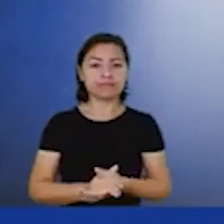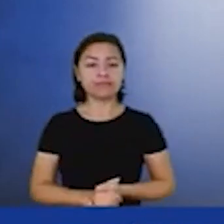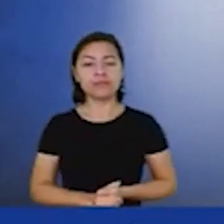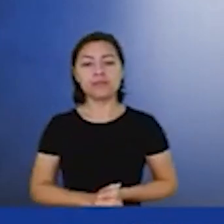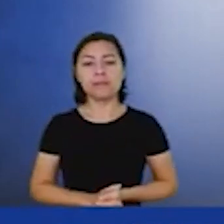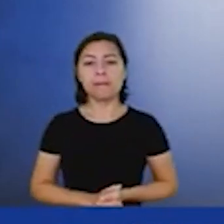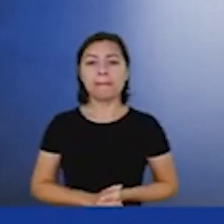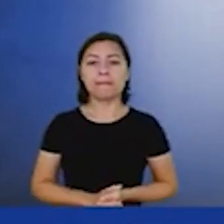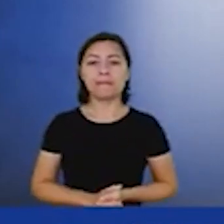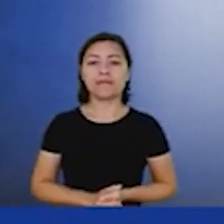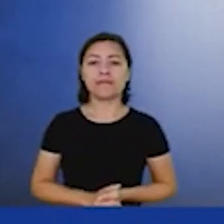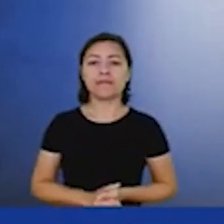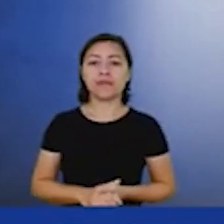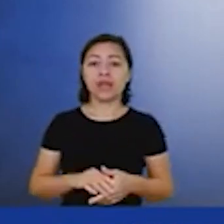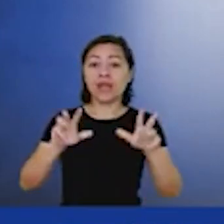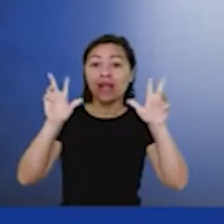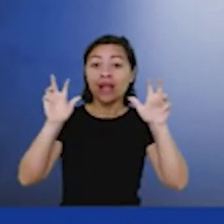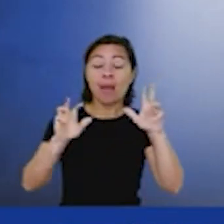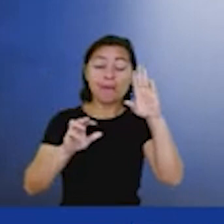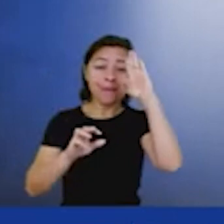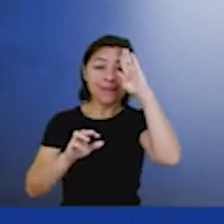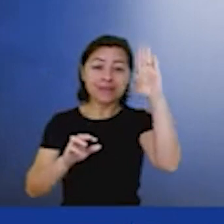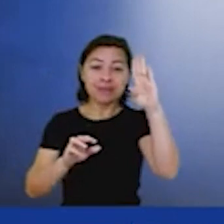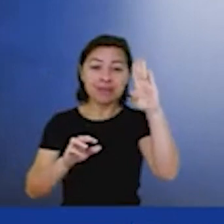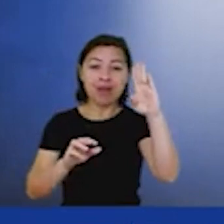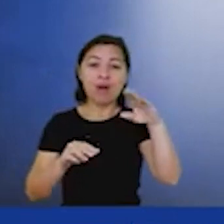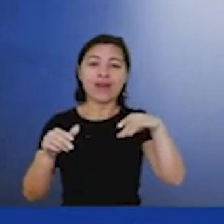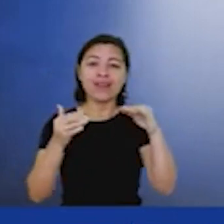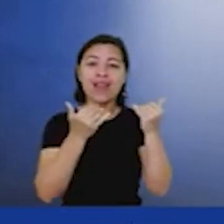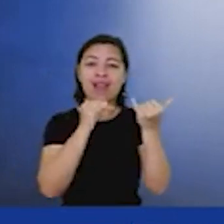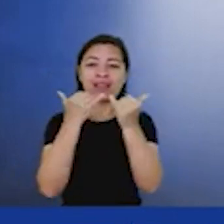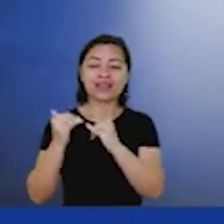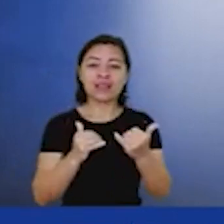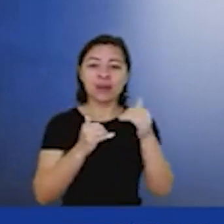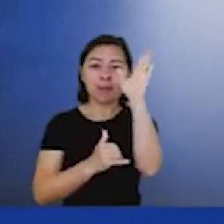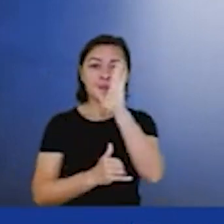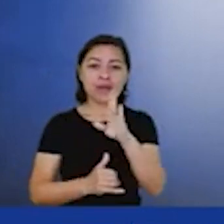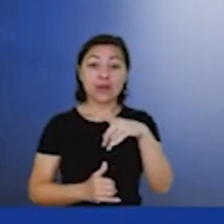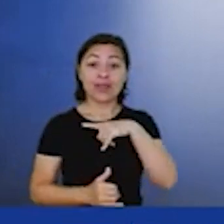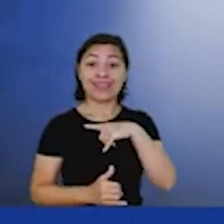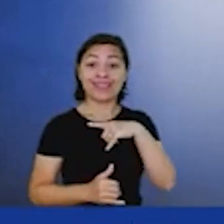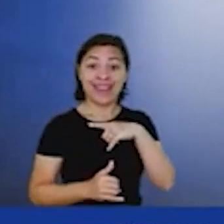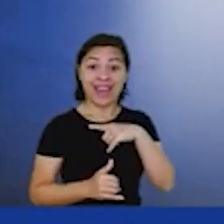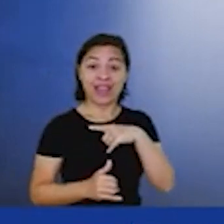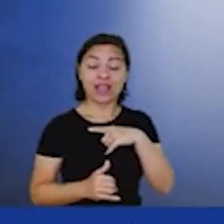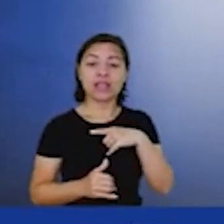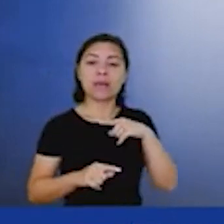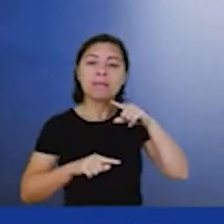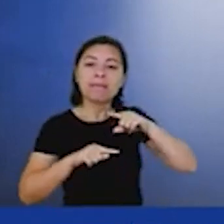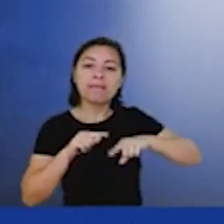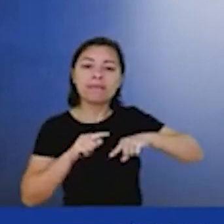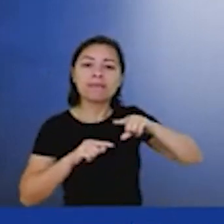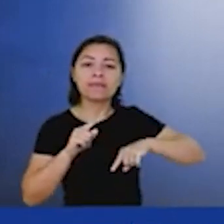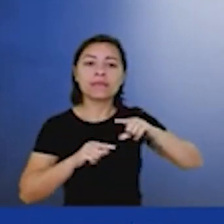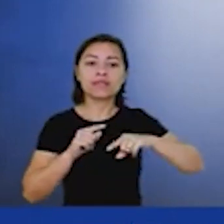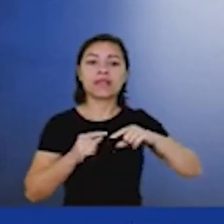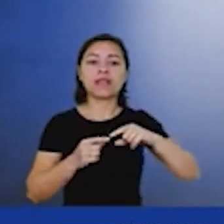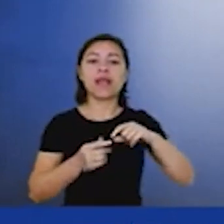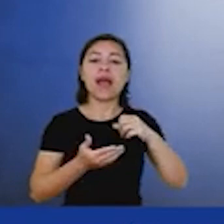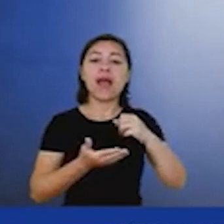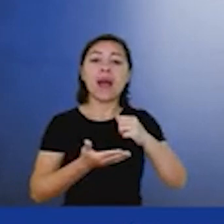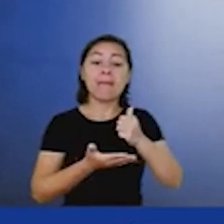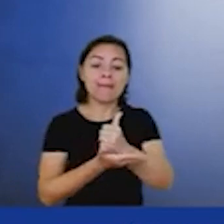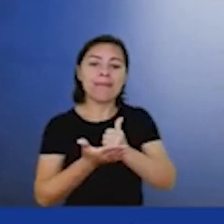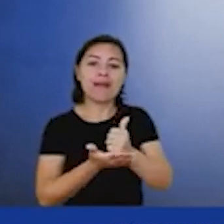a siderurgia hoje, no Brasil, ela usa como insumo uma base que é muito forte no